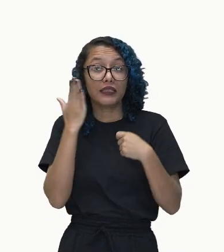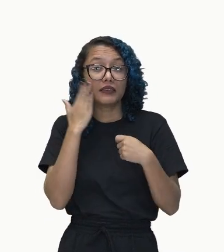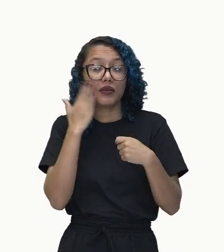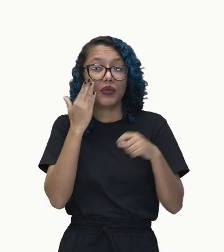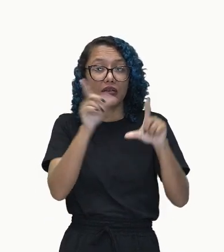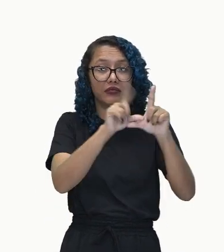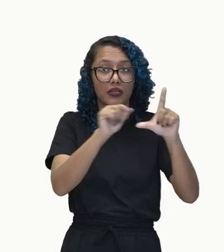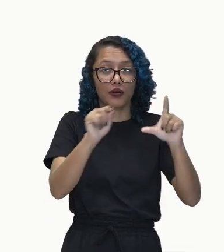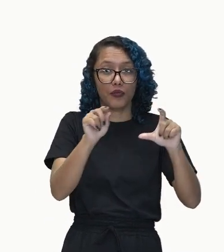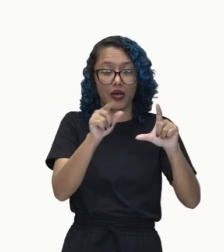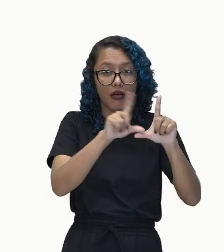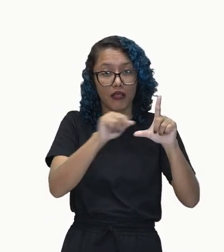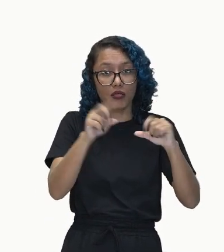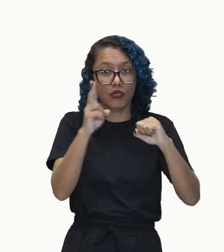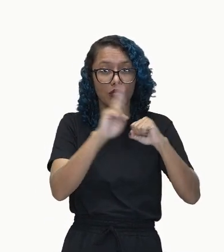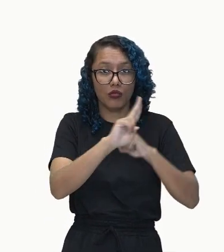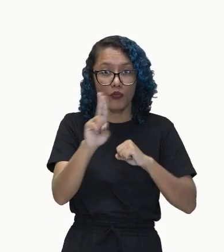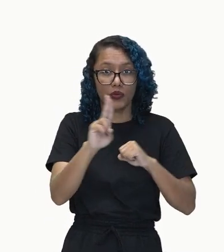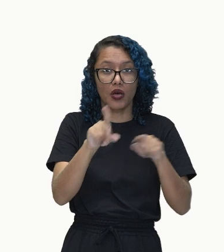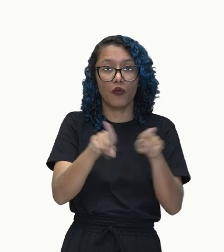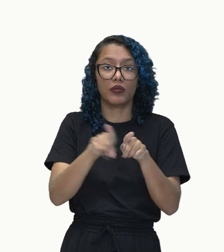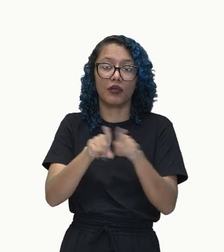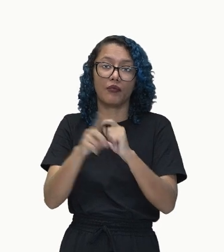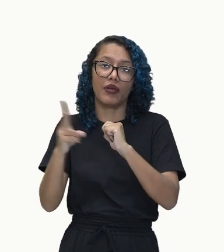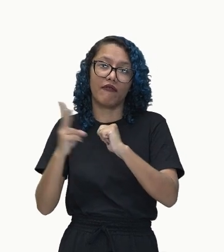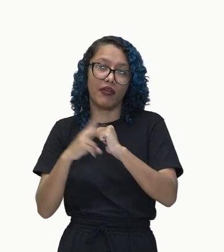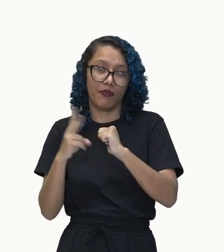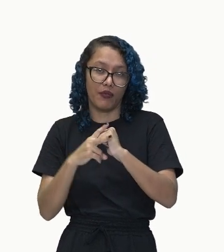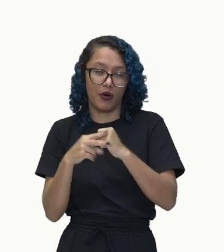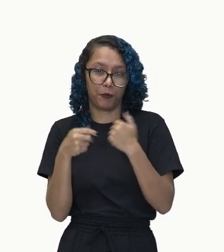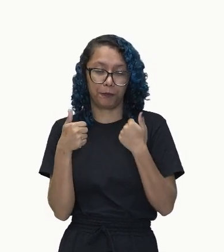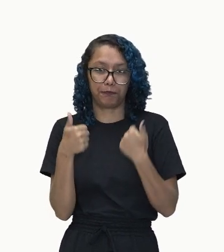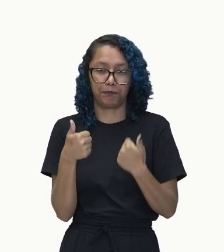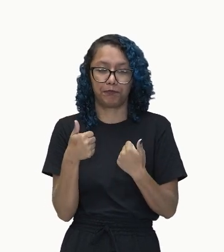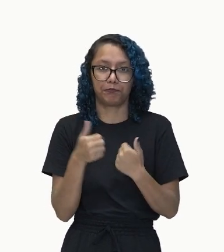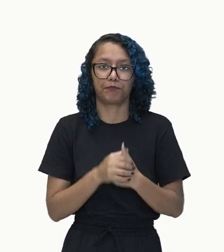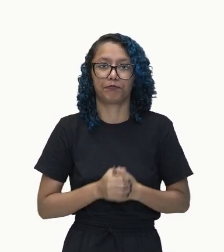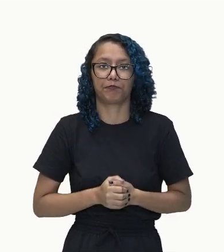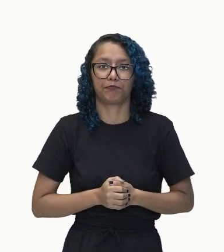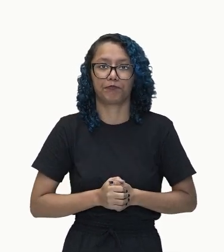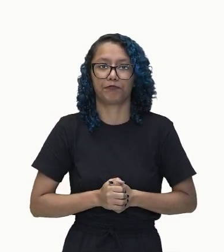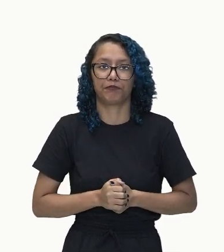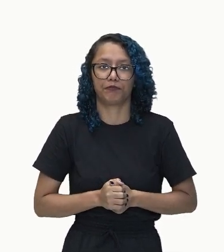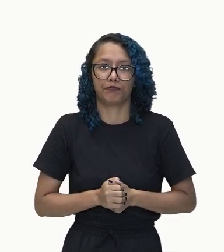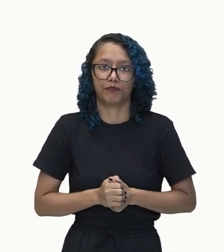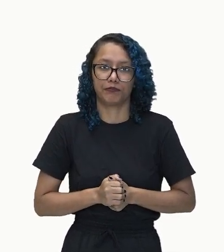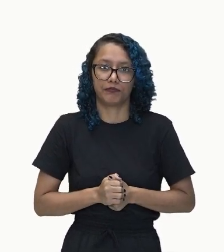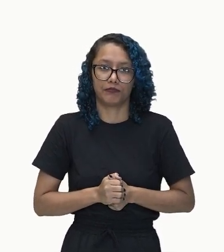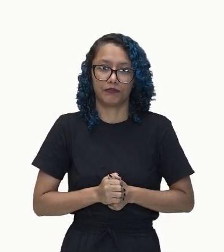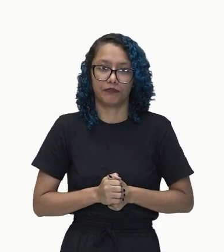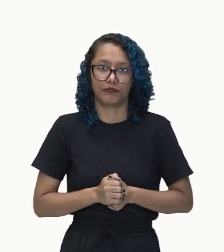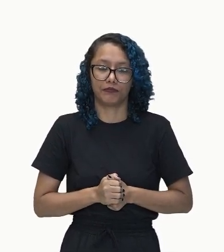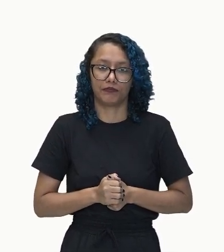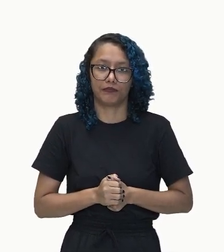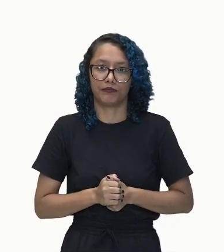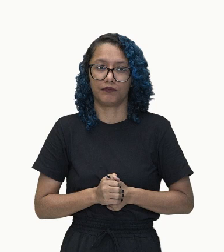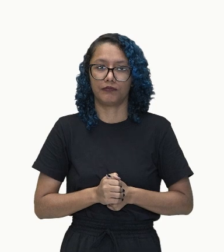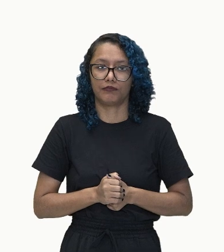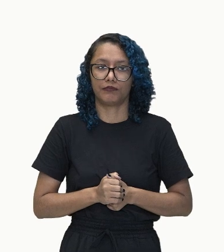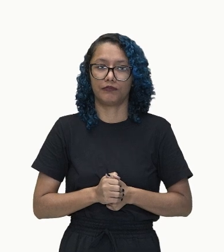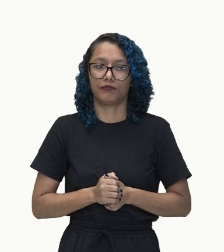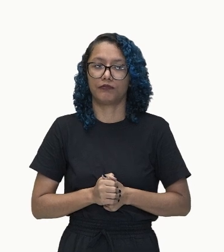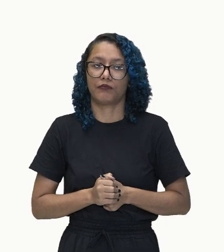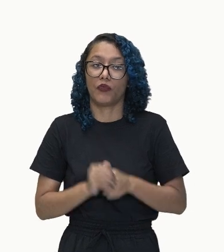sintagma verbal, que é o nosso predicado da oração. Vamos lá? Muito bem. Os computadores